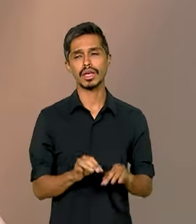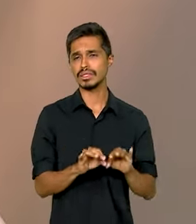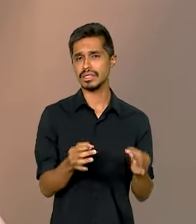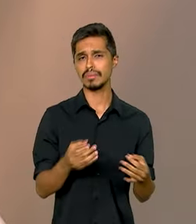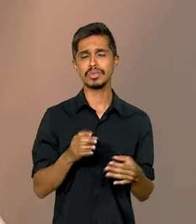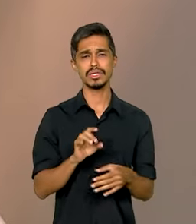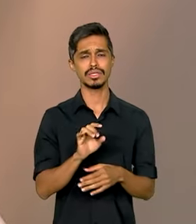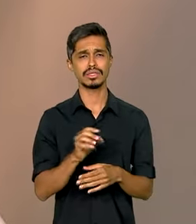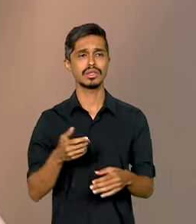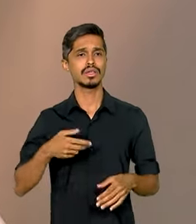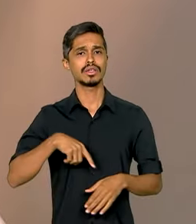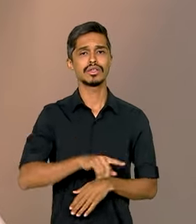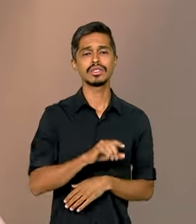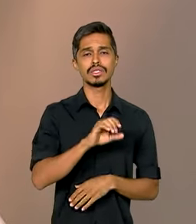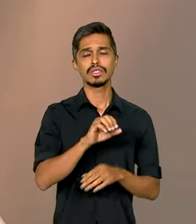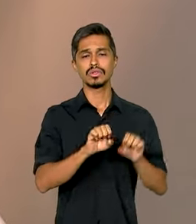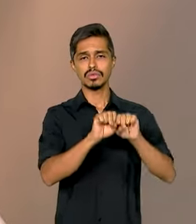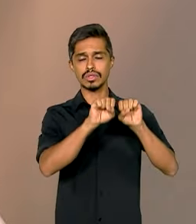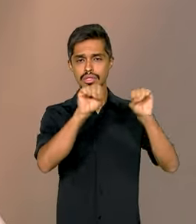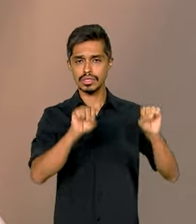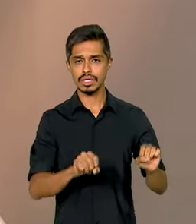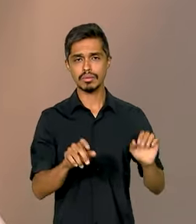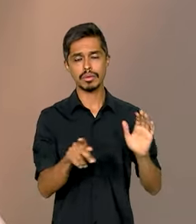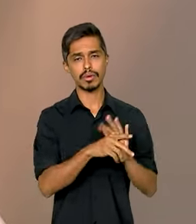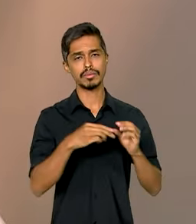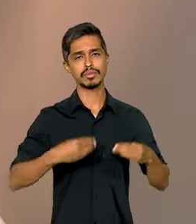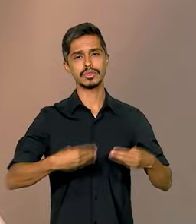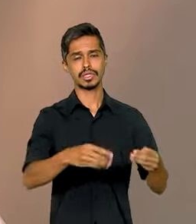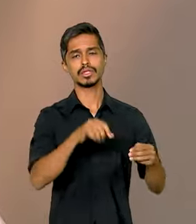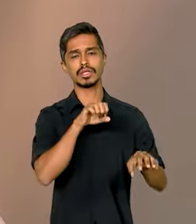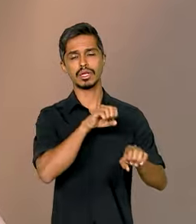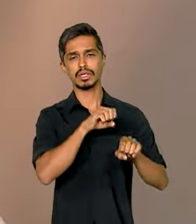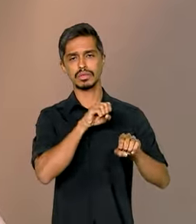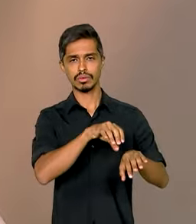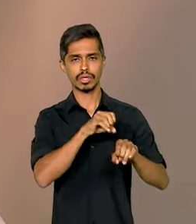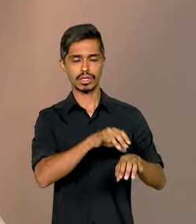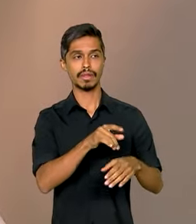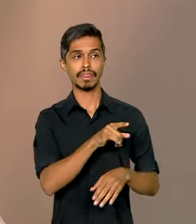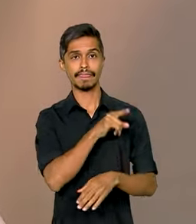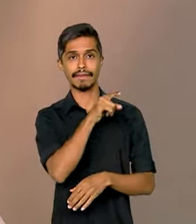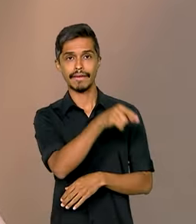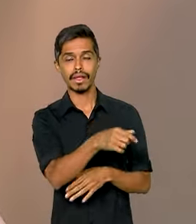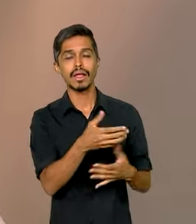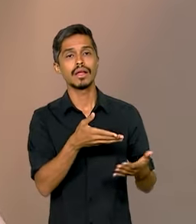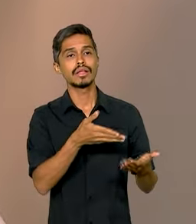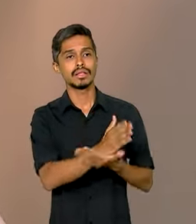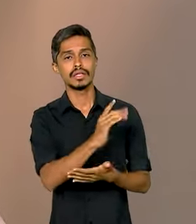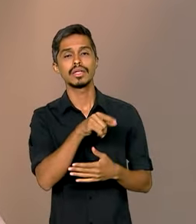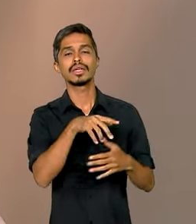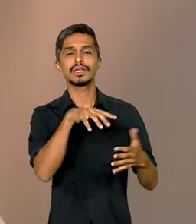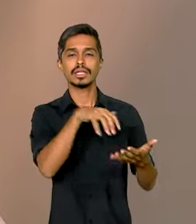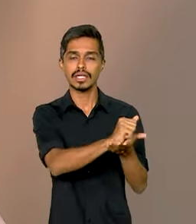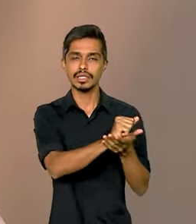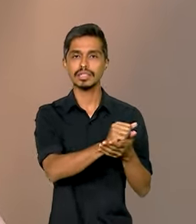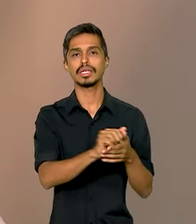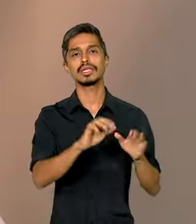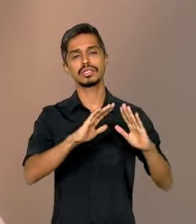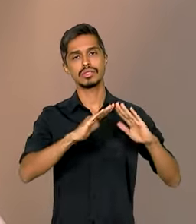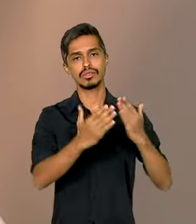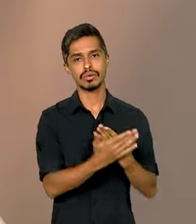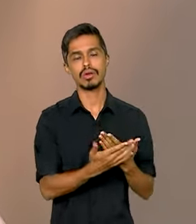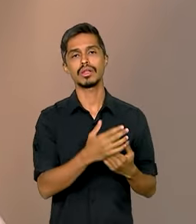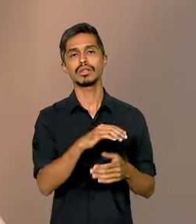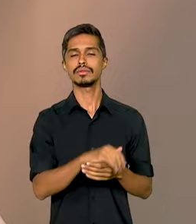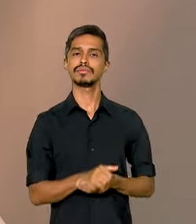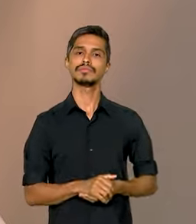adesão. Basta ir lá no CIMEC, no Sistema do Ministério da Educação, lá e fazer adesão à INEC, às escolas conectadas.